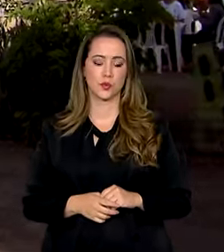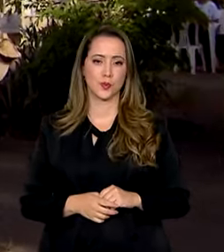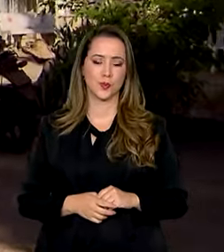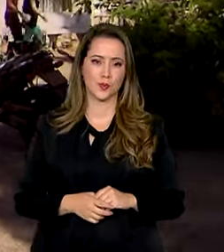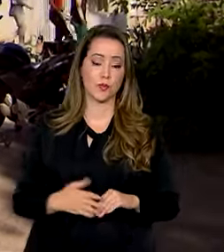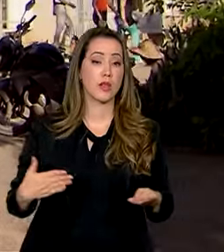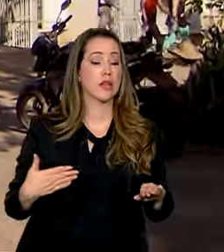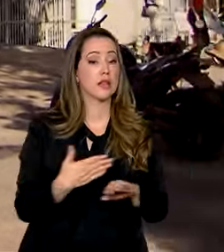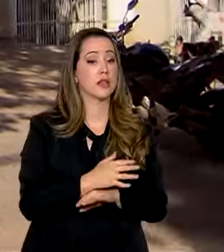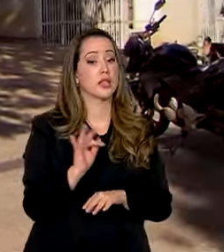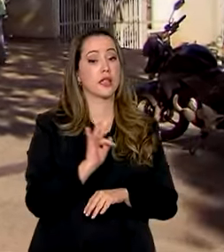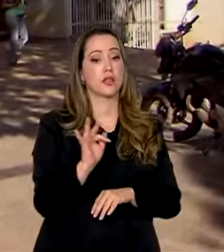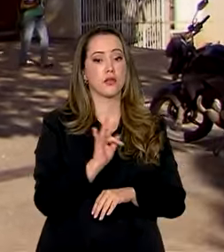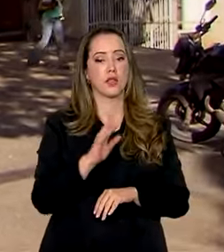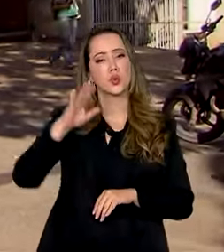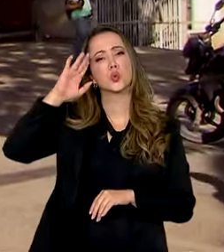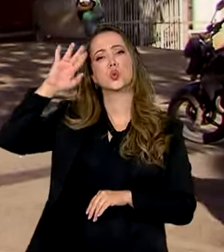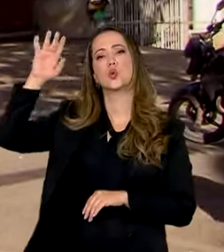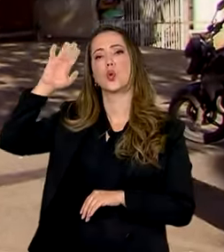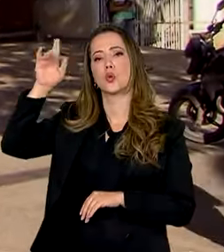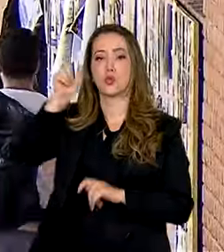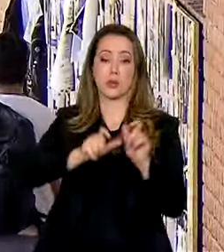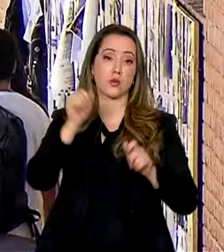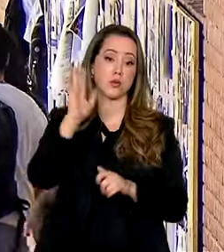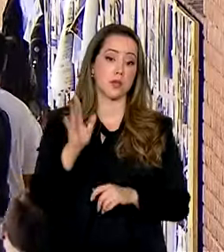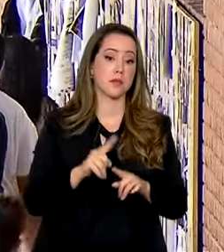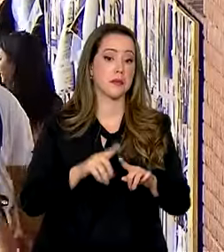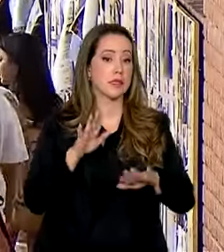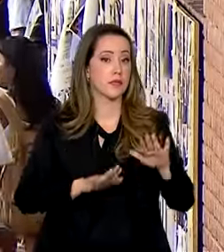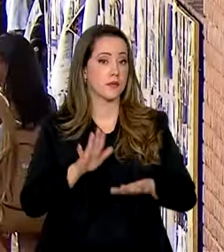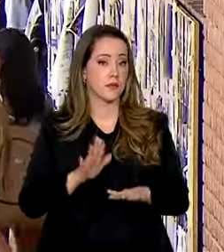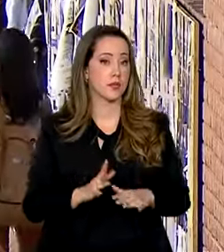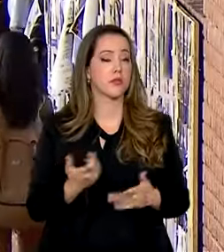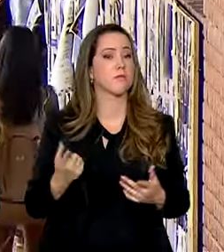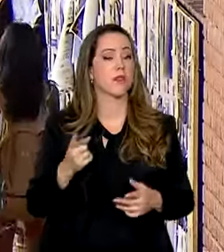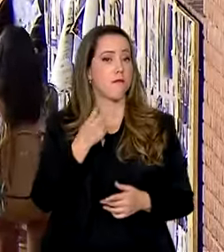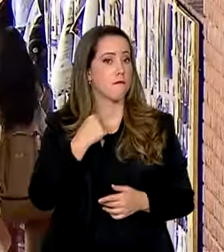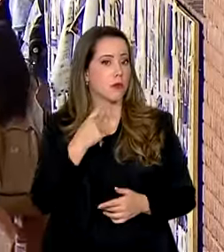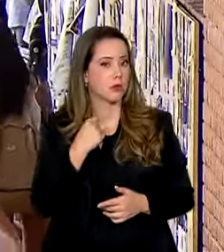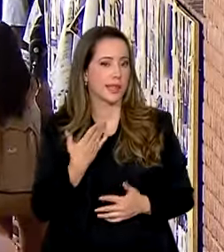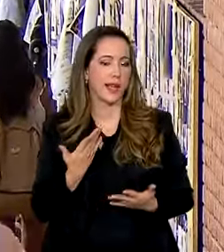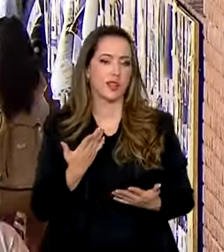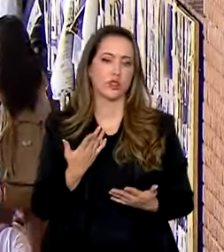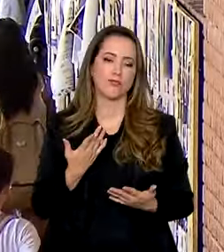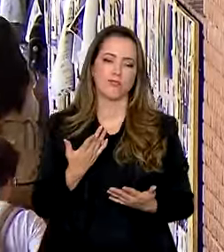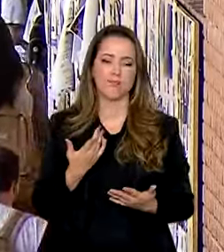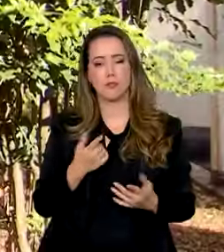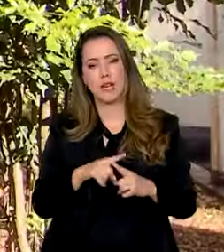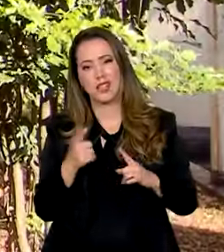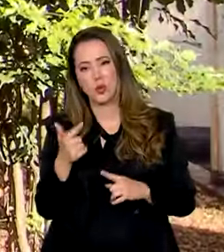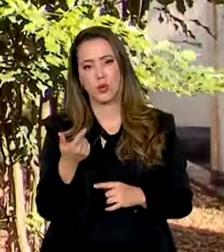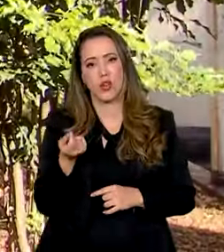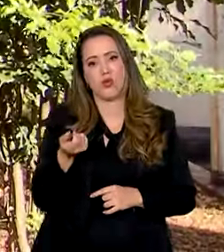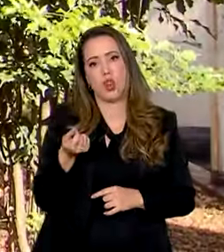Entrar na faculdade é o sonho de muitos brasileiros, mas às vezes o desejo esbarra na falta de recursos.